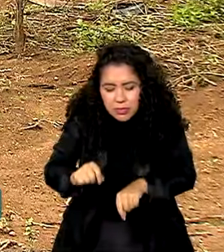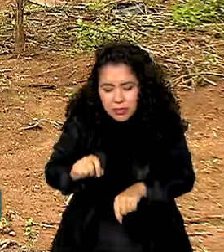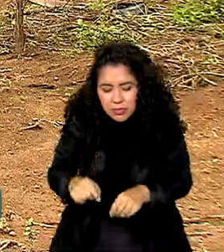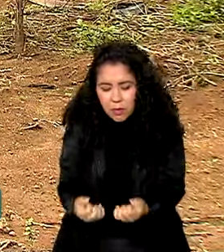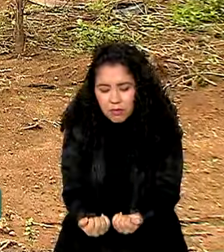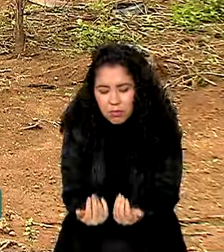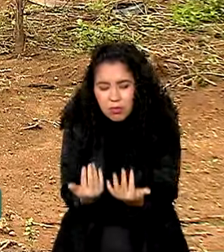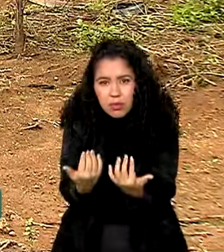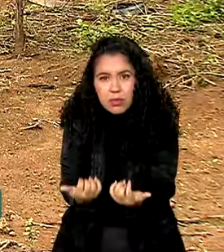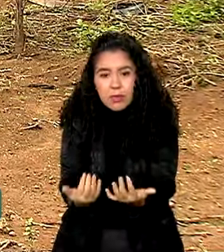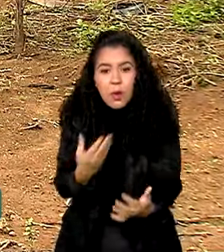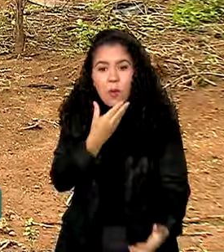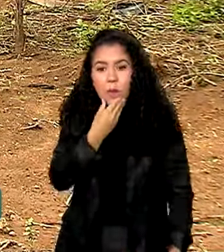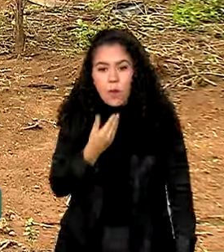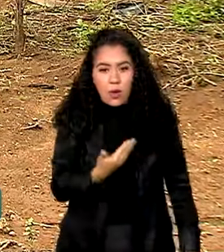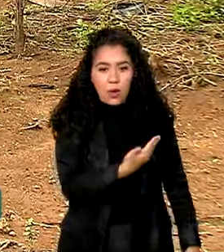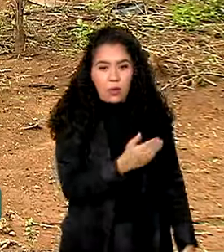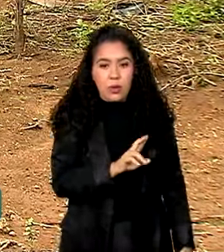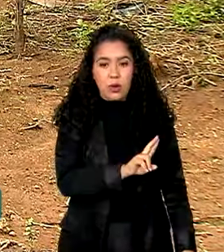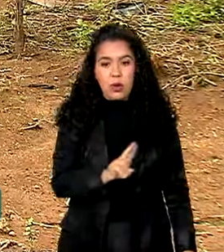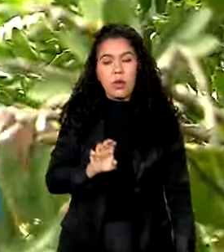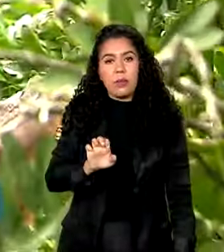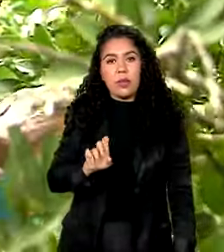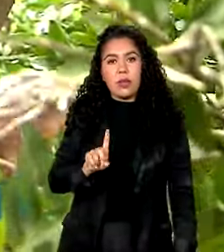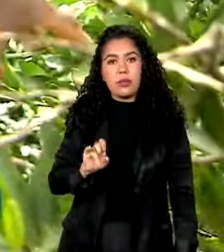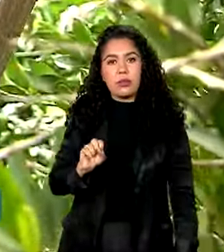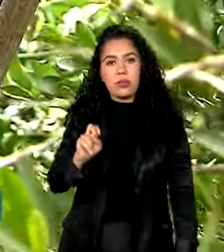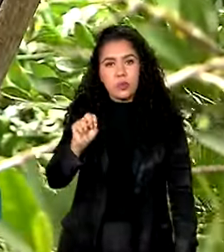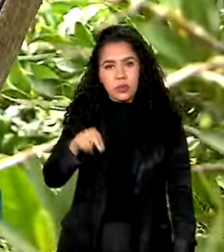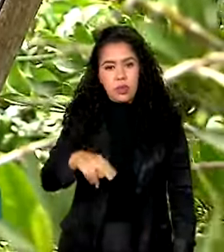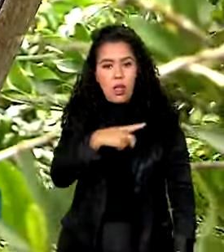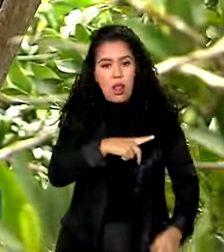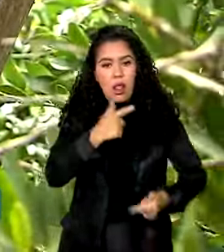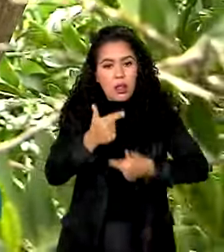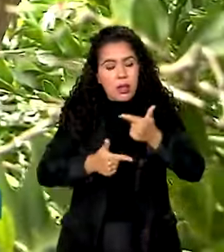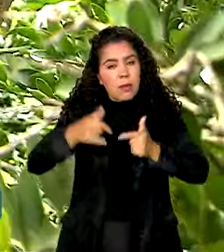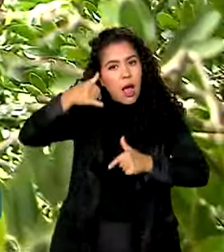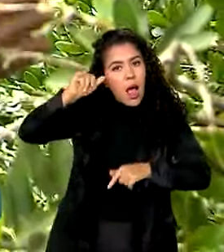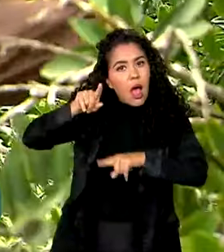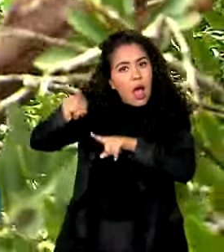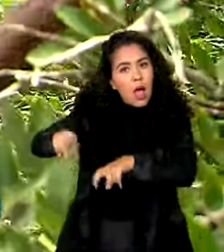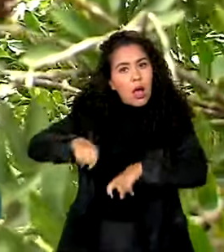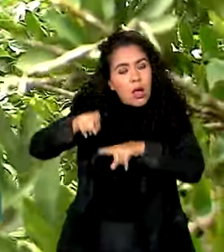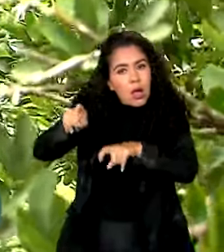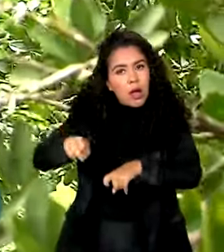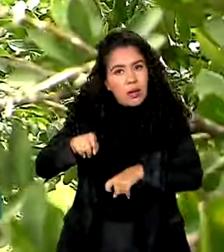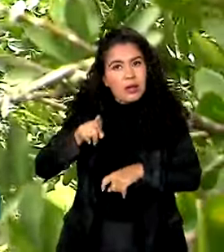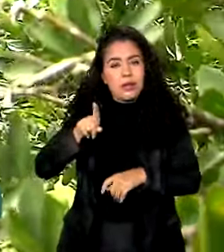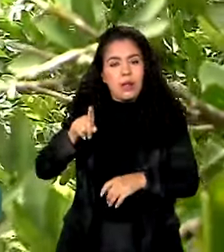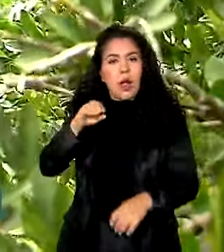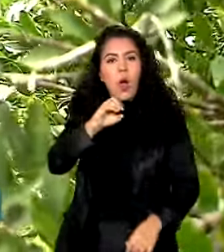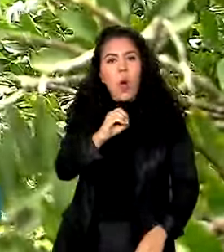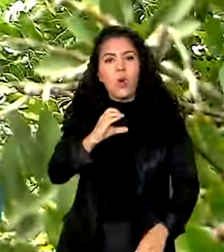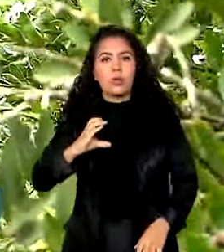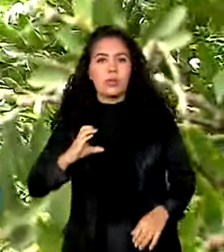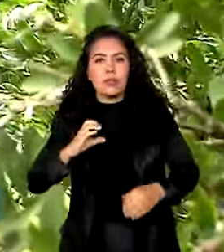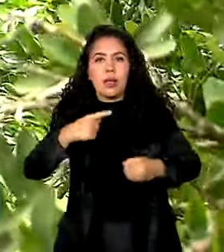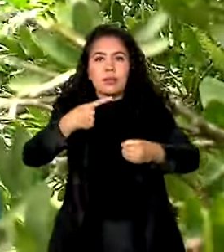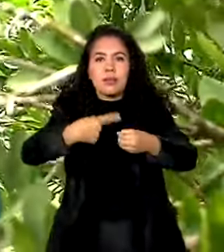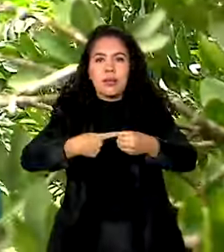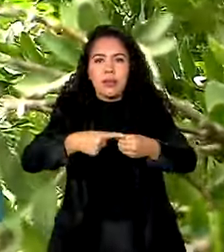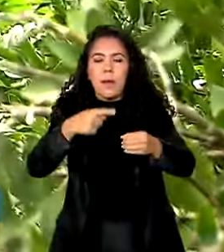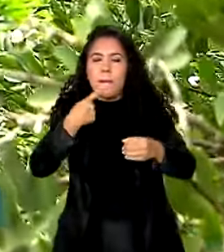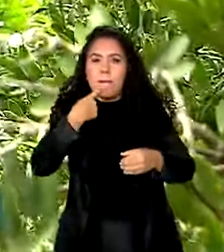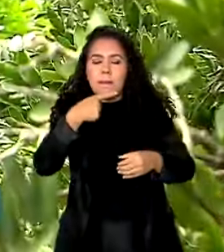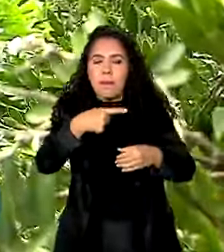O seu Edilson trabalha nesta chácara na área rural da cidade ocidental, em Goiás, há cerca de uma hora de Brasília.